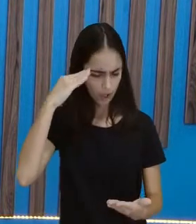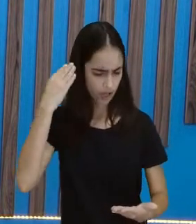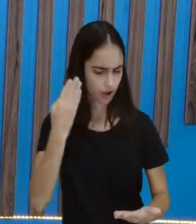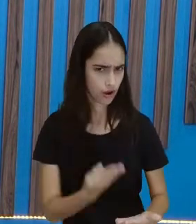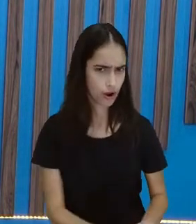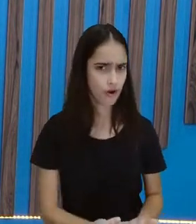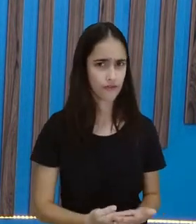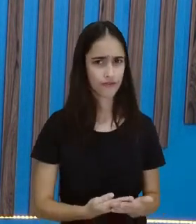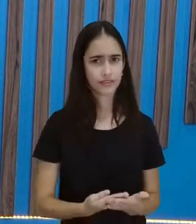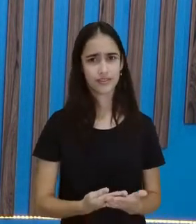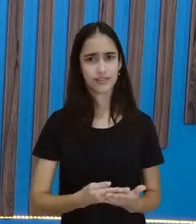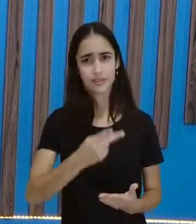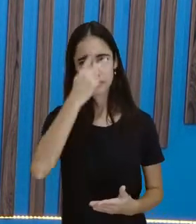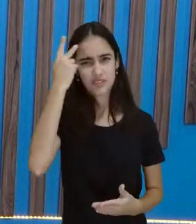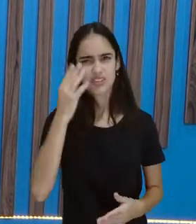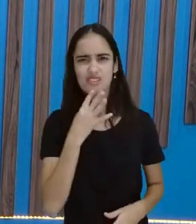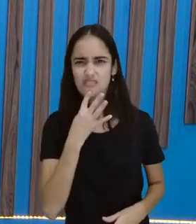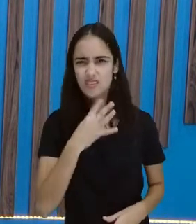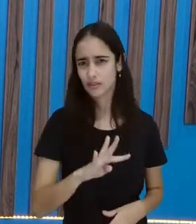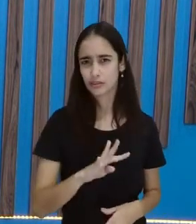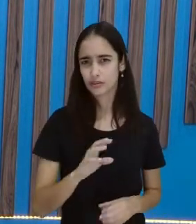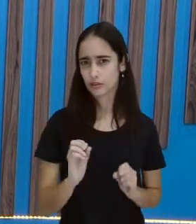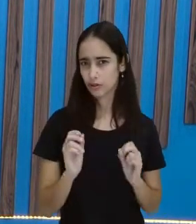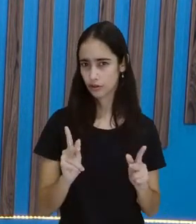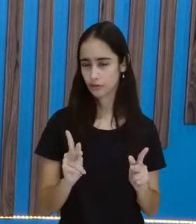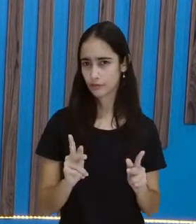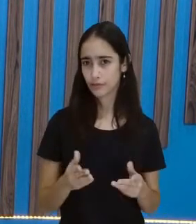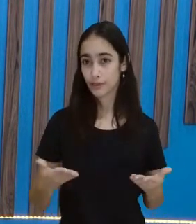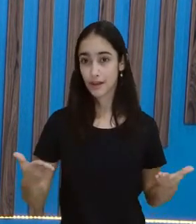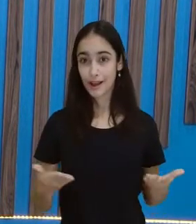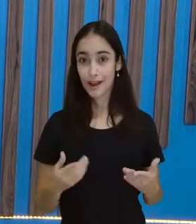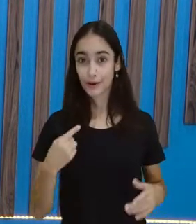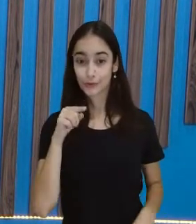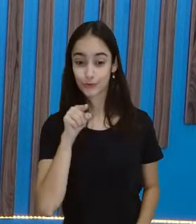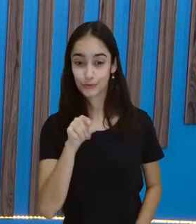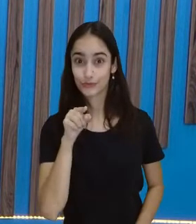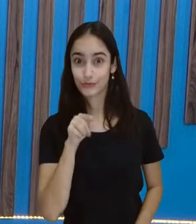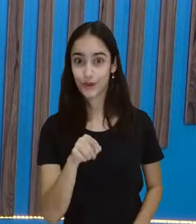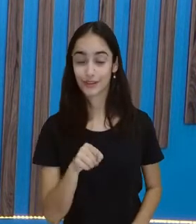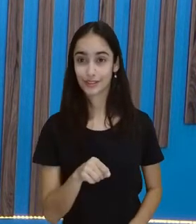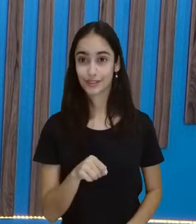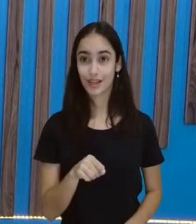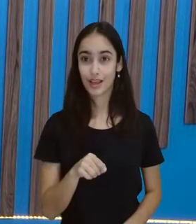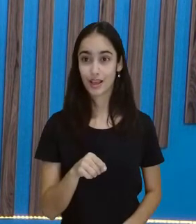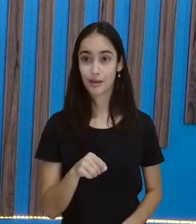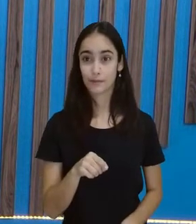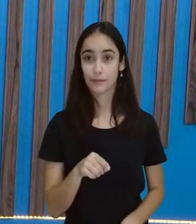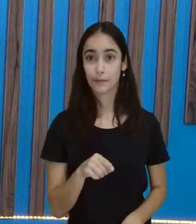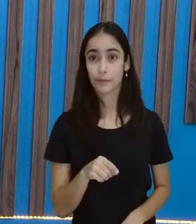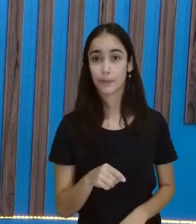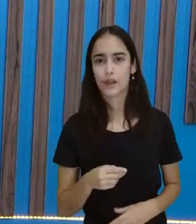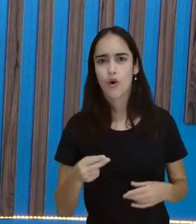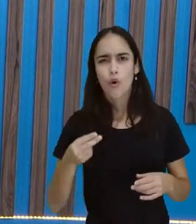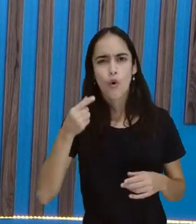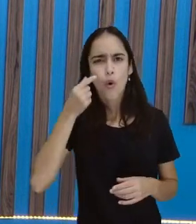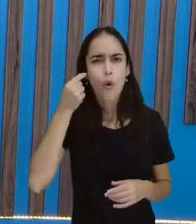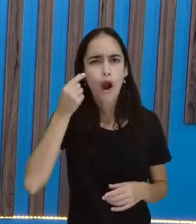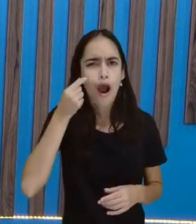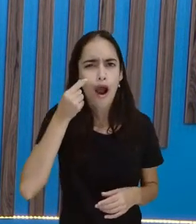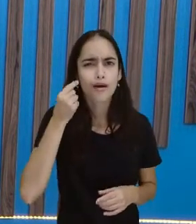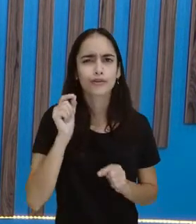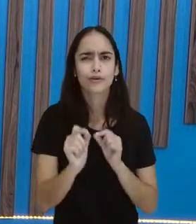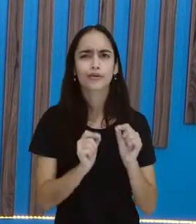conhece. Certo? Agora é a sua vez. O ratinho era o quê? Era o terrível. Ele era o quê? Ele era o